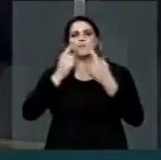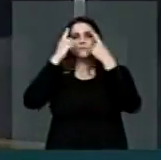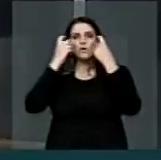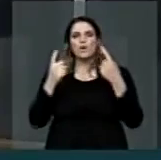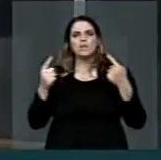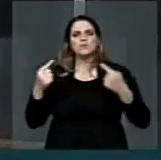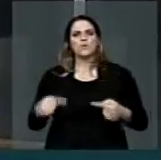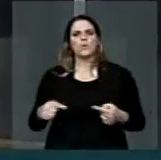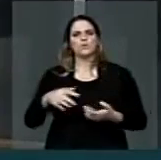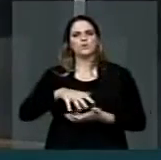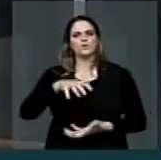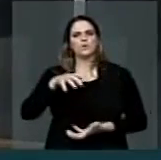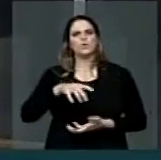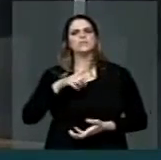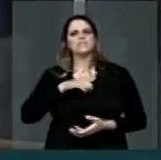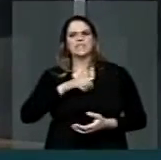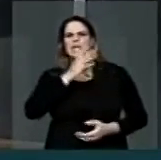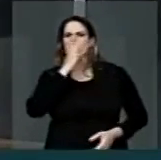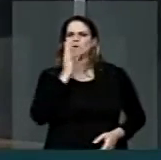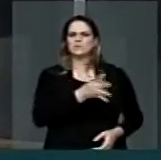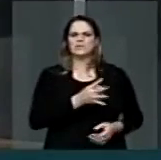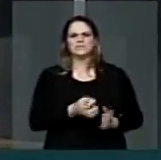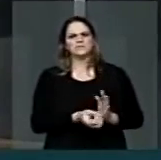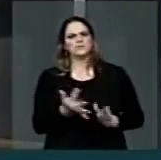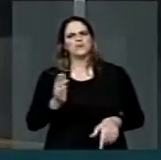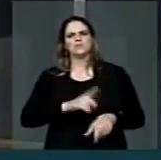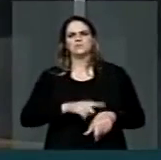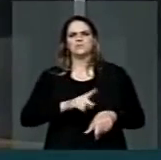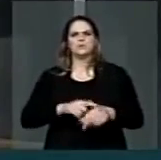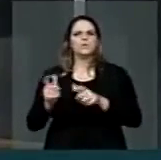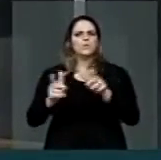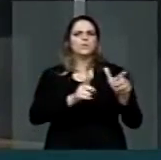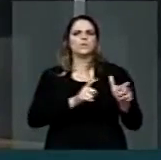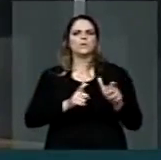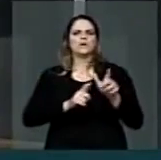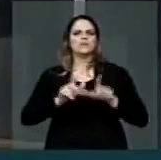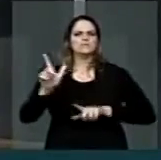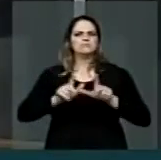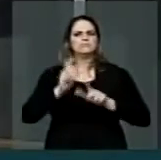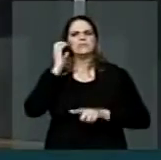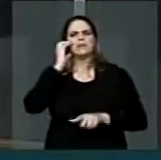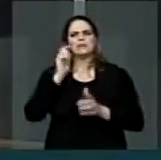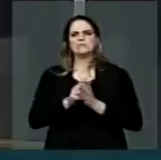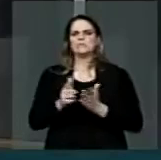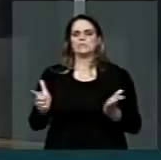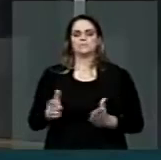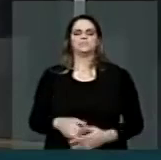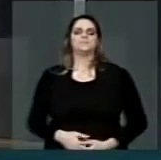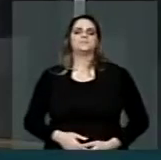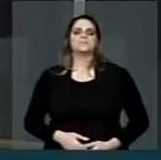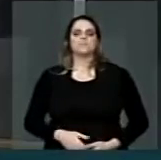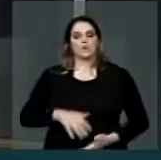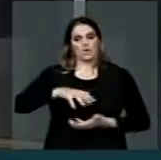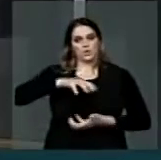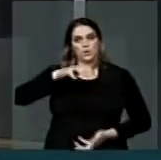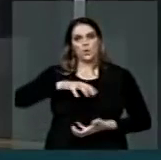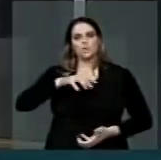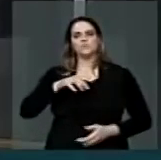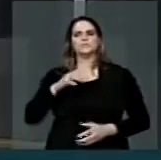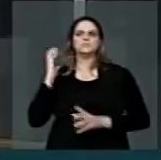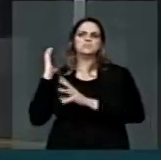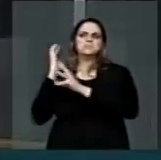denunciado nos meios de comunicação de todo o país. Agregado a isso, o idoso carrega a estrutura de sua formação